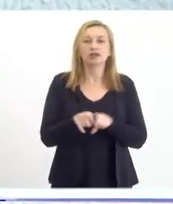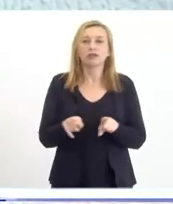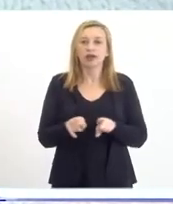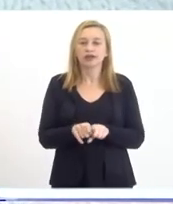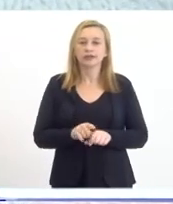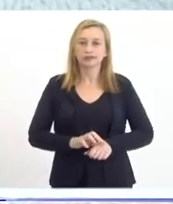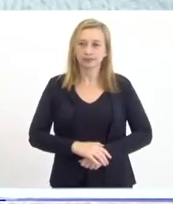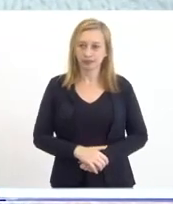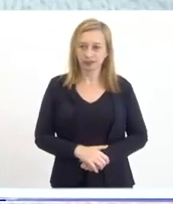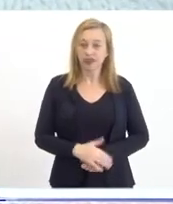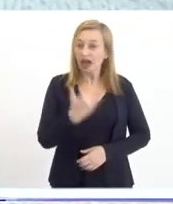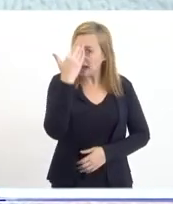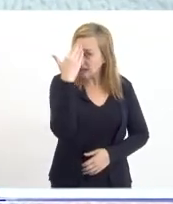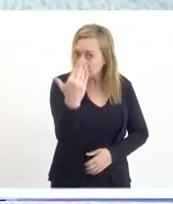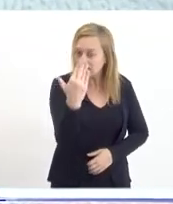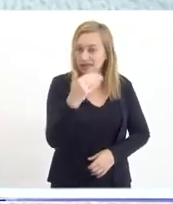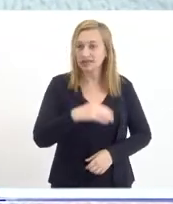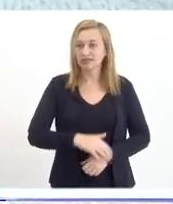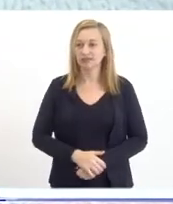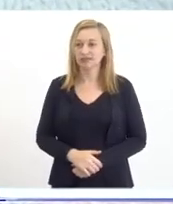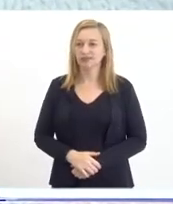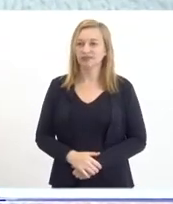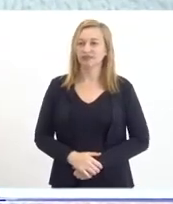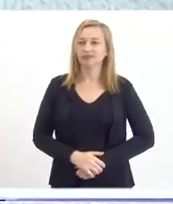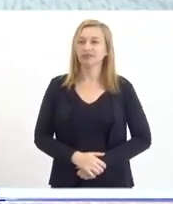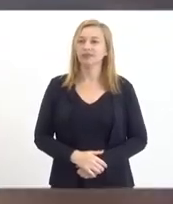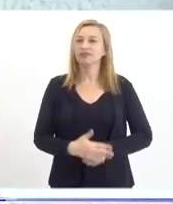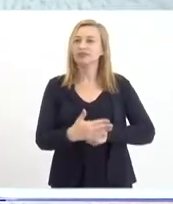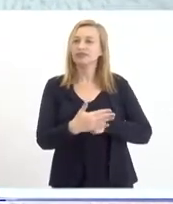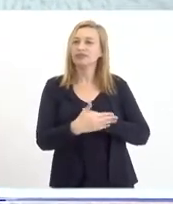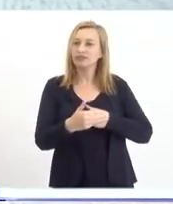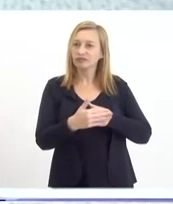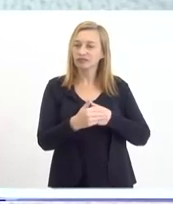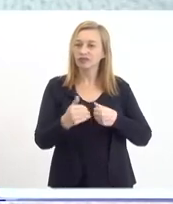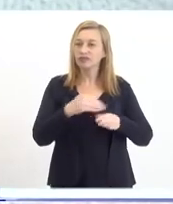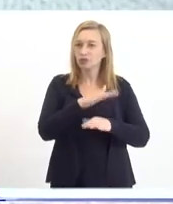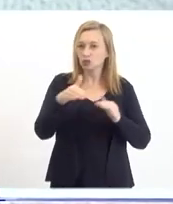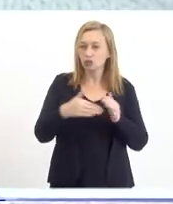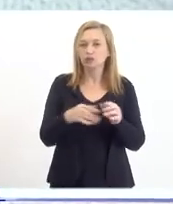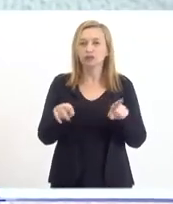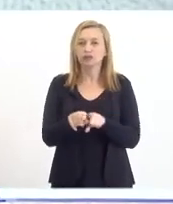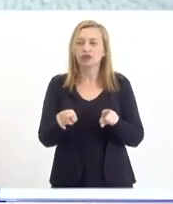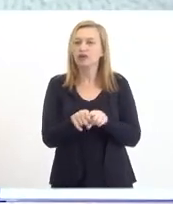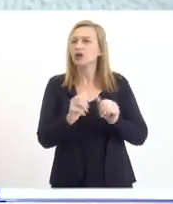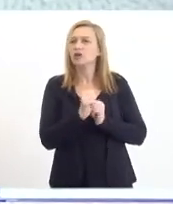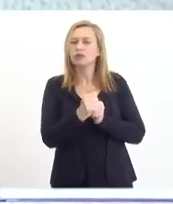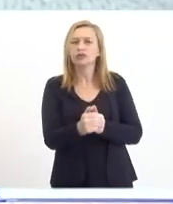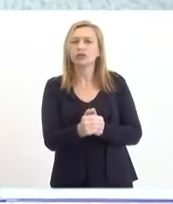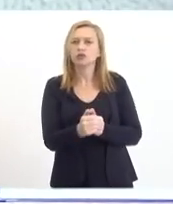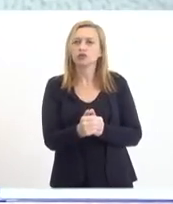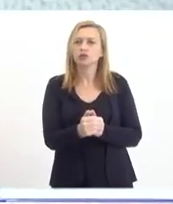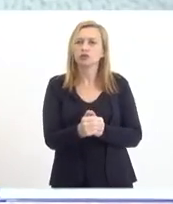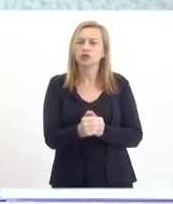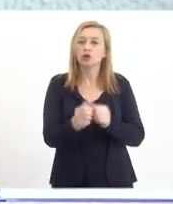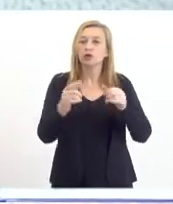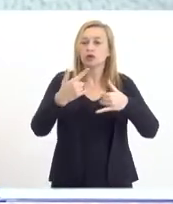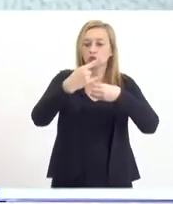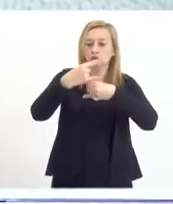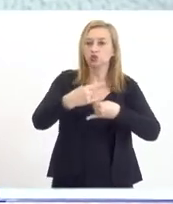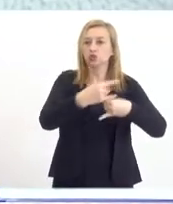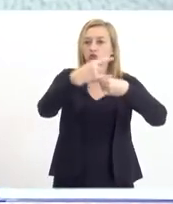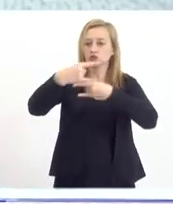Quero agradecer o carinho de todos. Temos também o acompanhamento pelo Zoom.